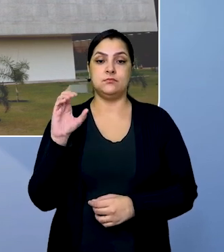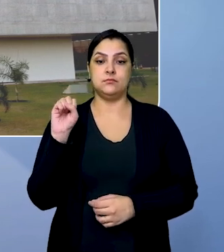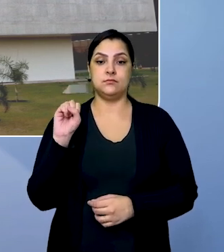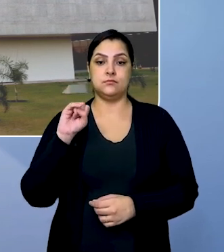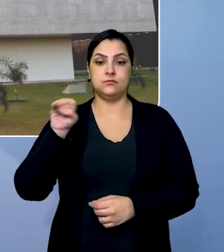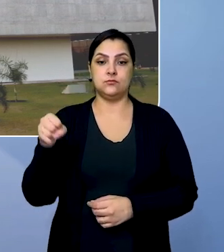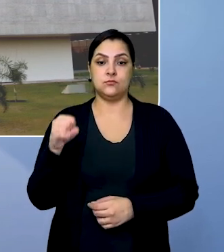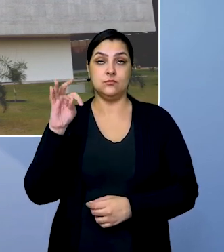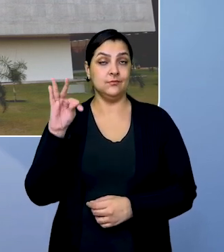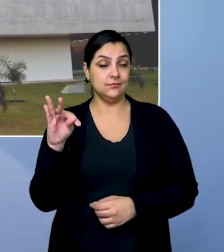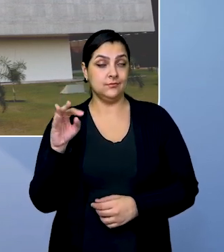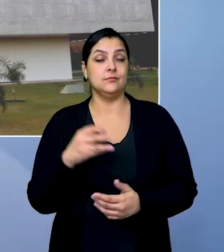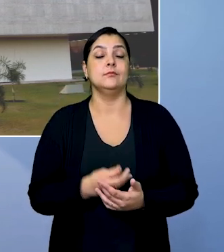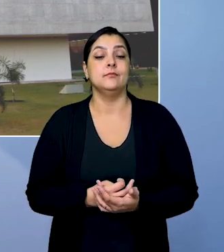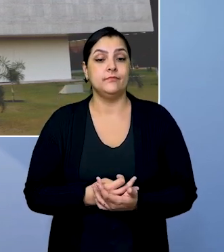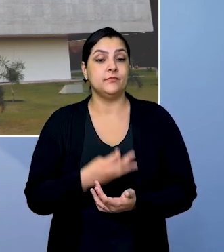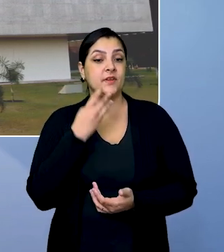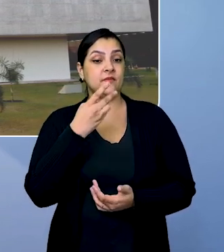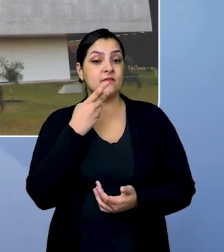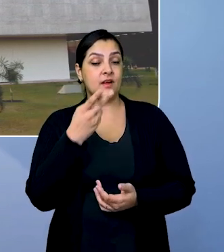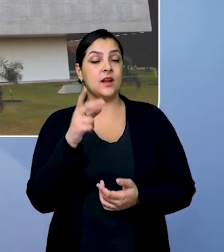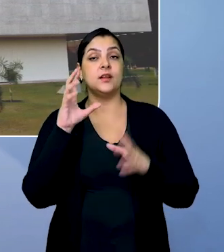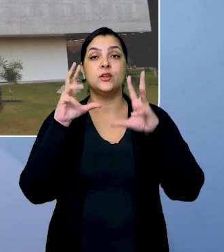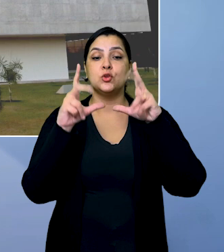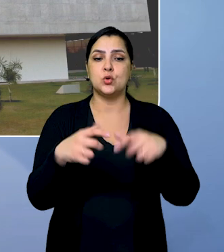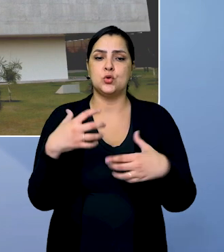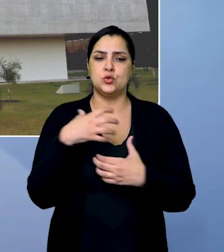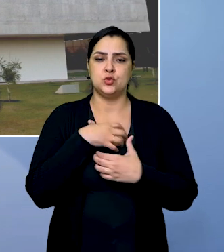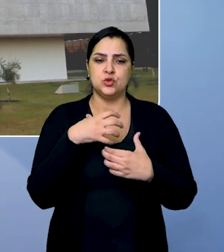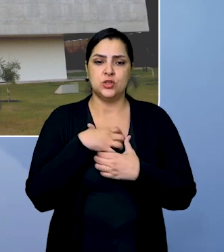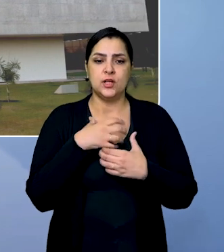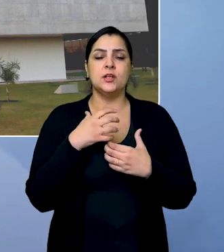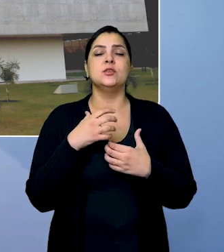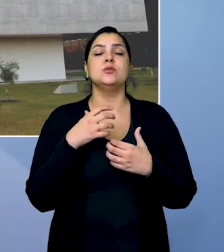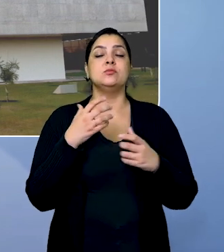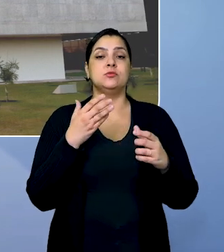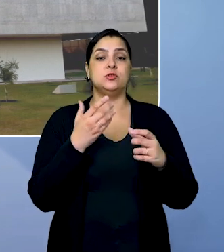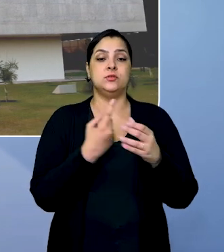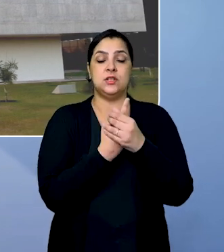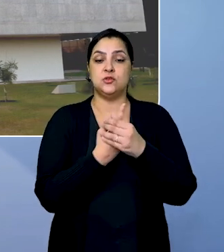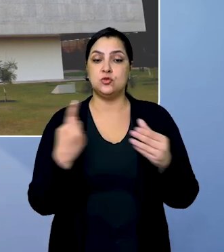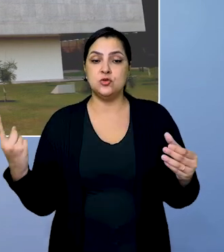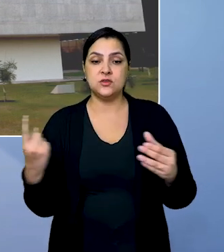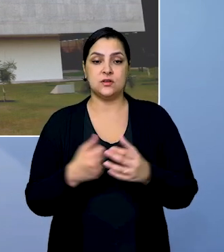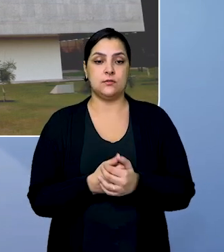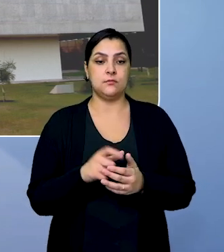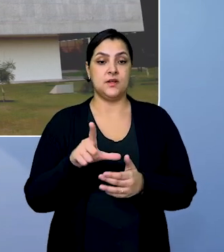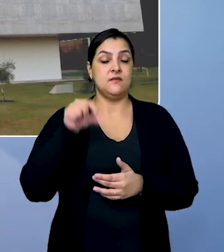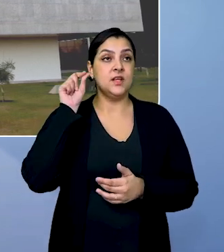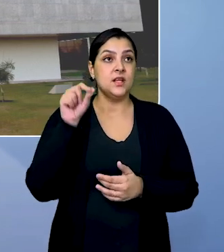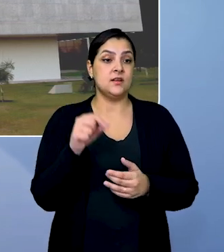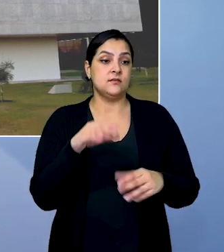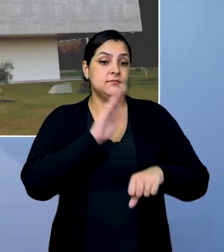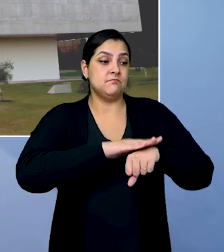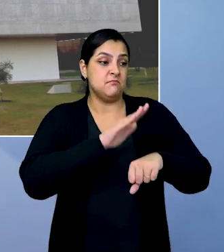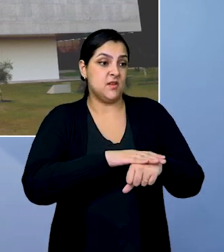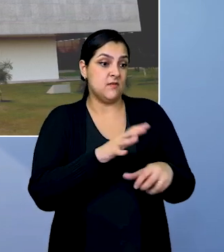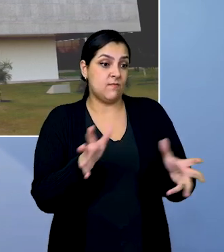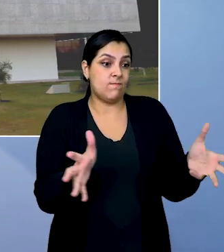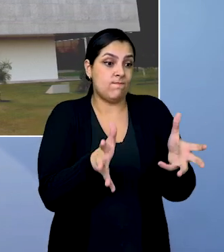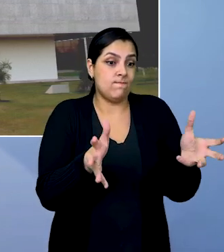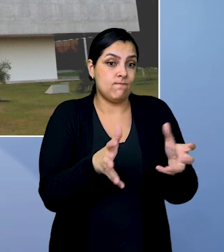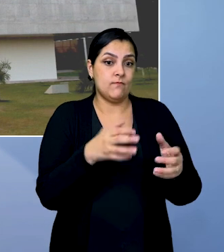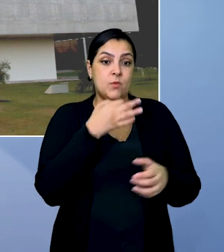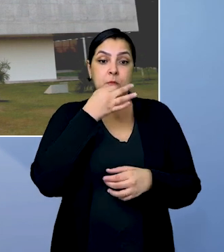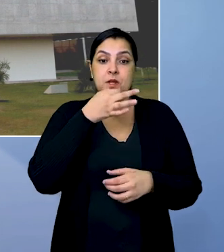Superior da Justiça do Trabalho define assédio eleitoral como toda forma de distinção, exclusão ou preferência fundada em